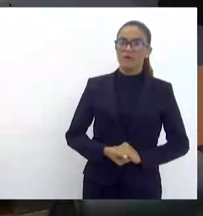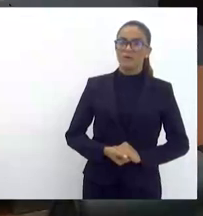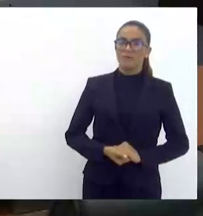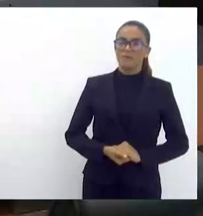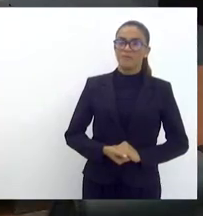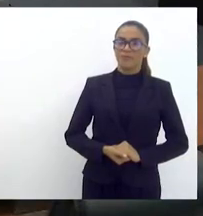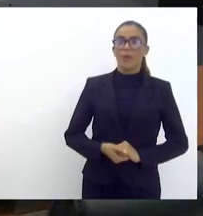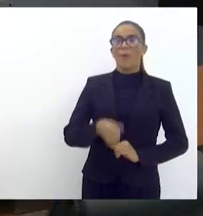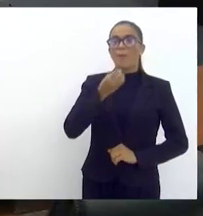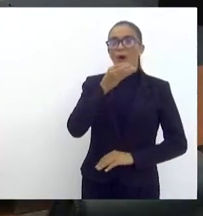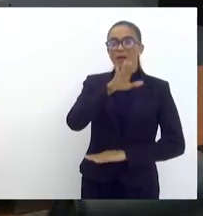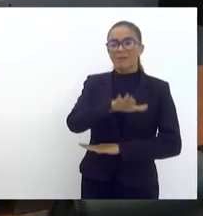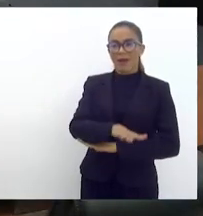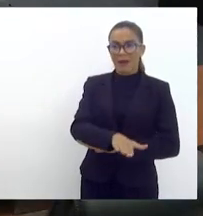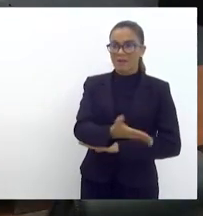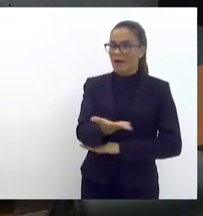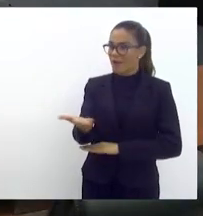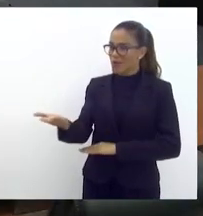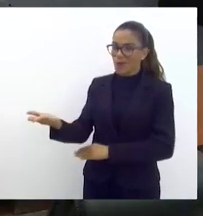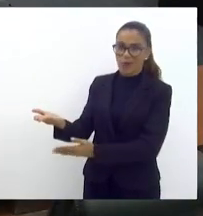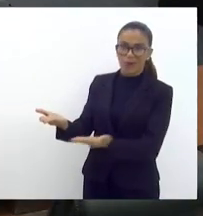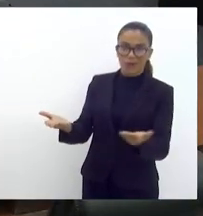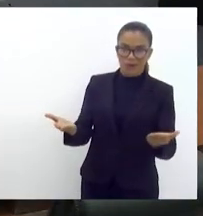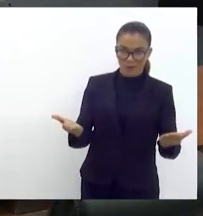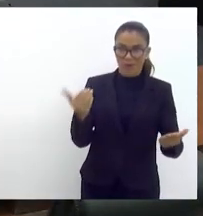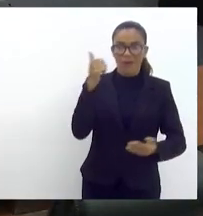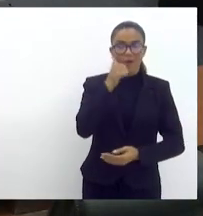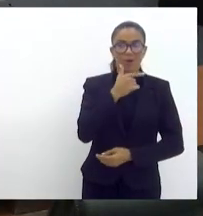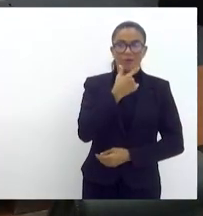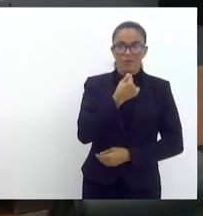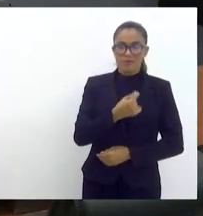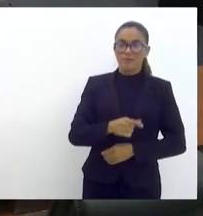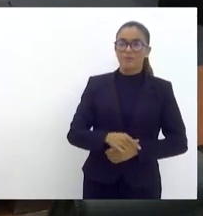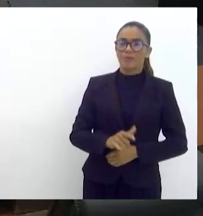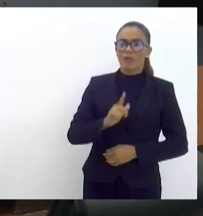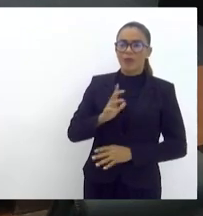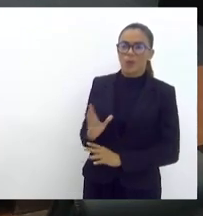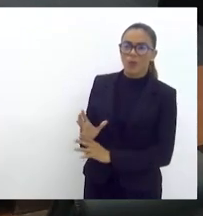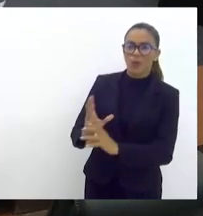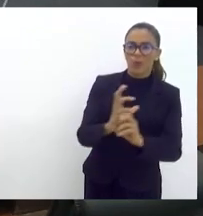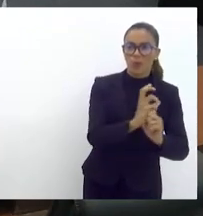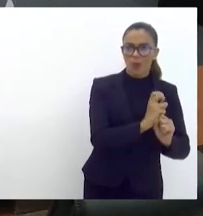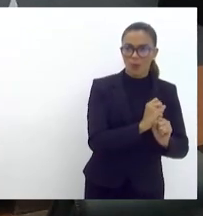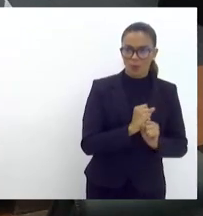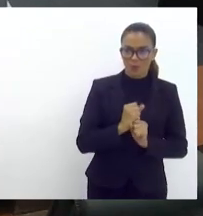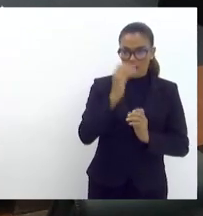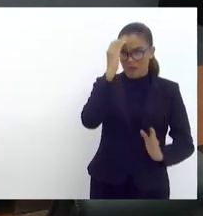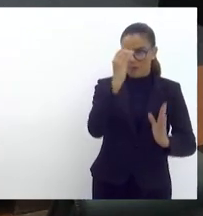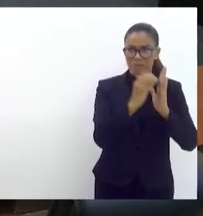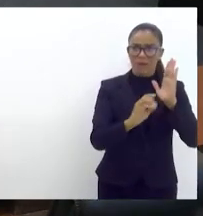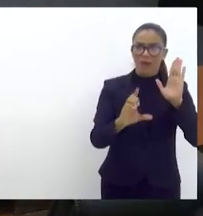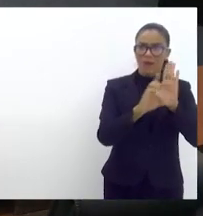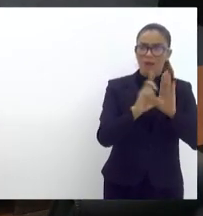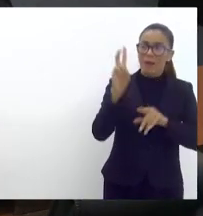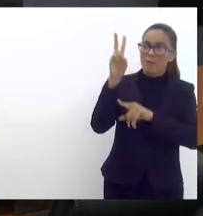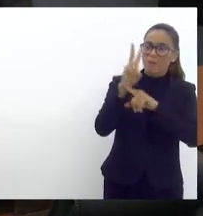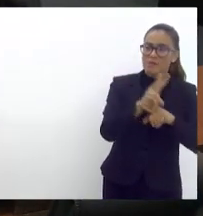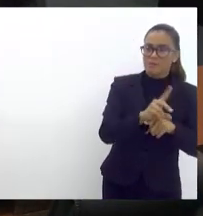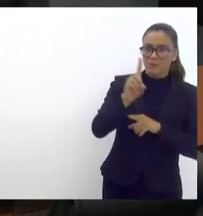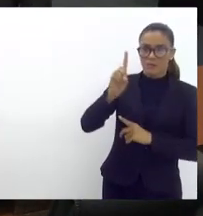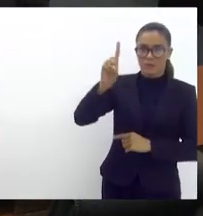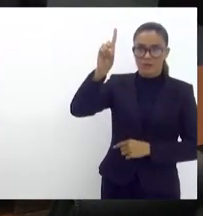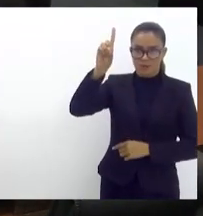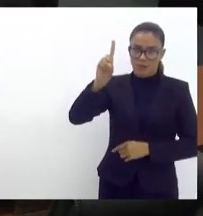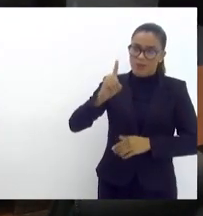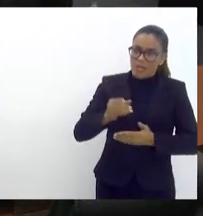Boa tarde a todos e todas. Havendo número legal e sob a proteção de Deus,